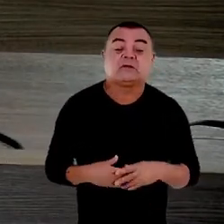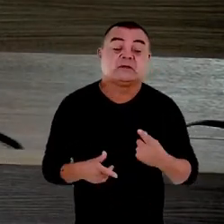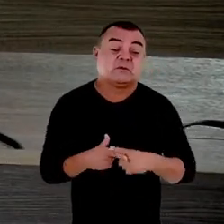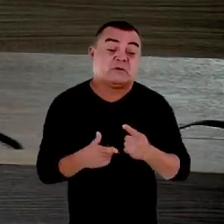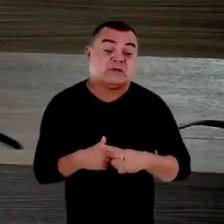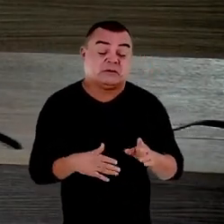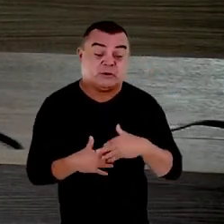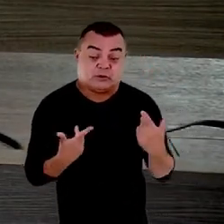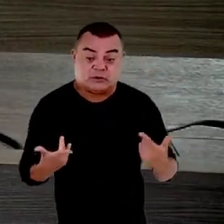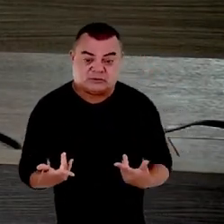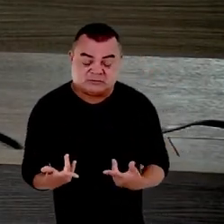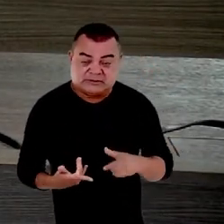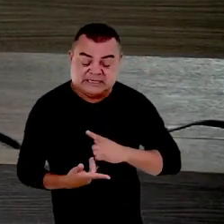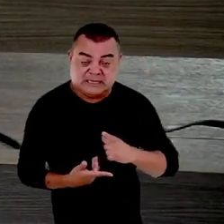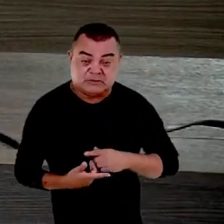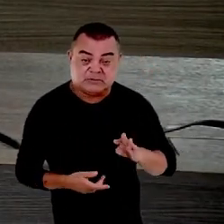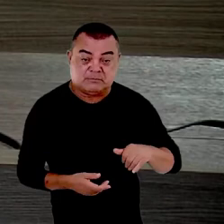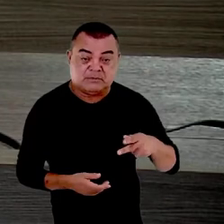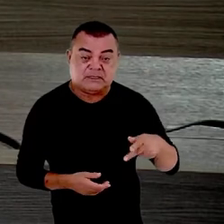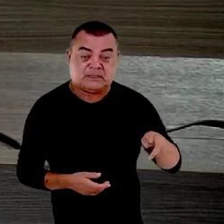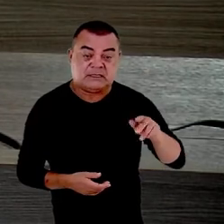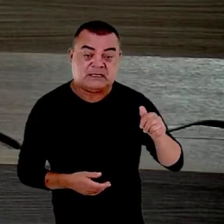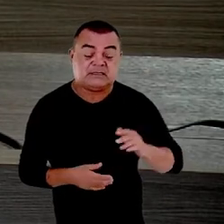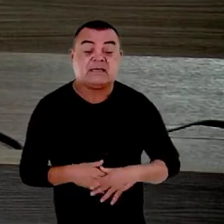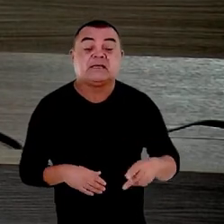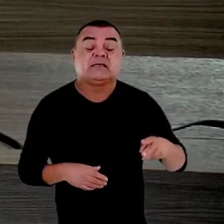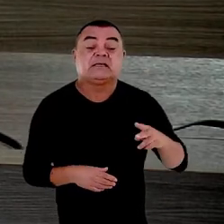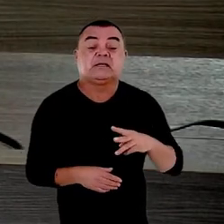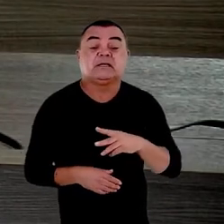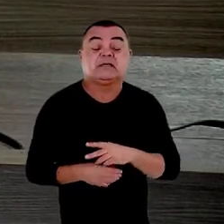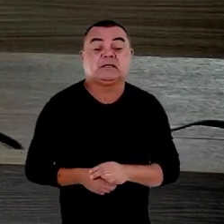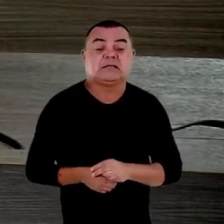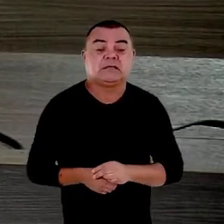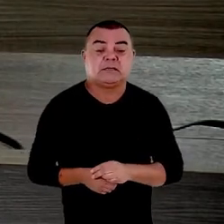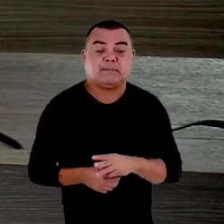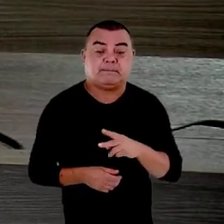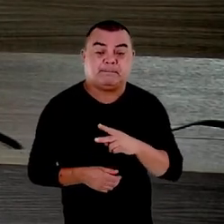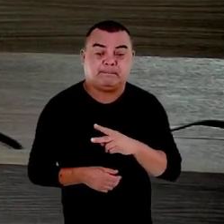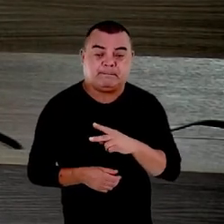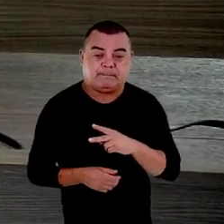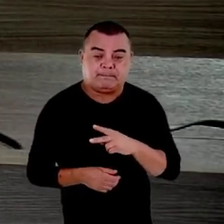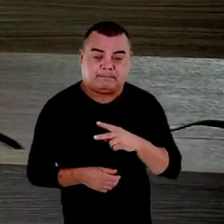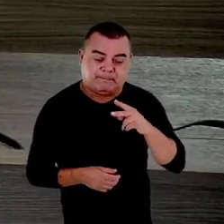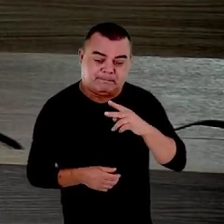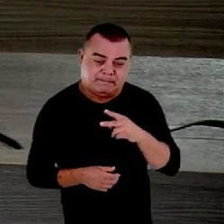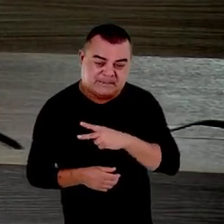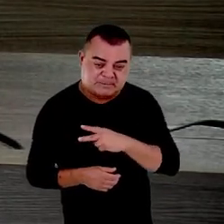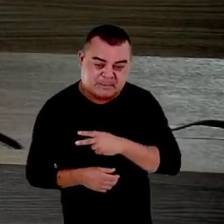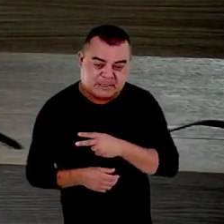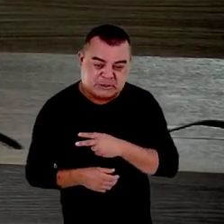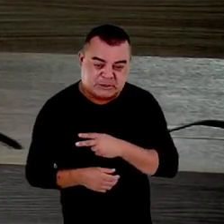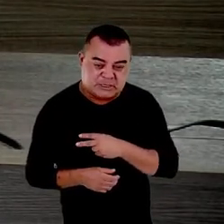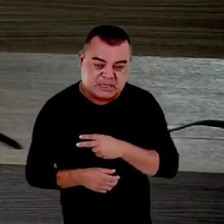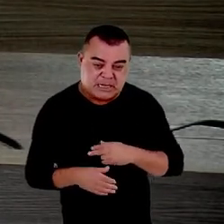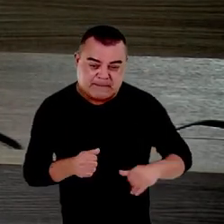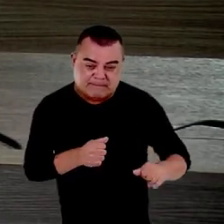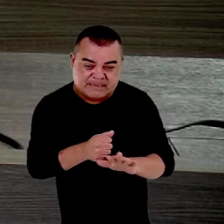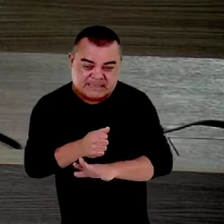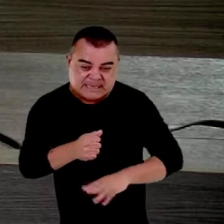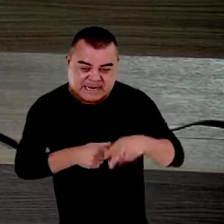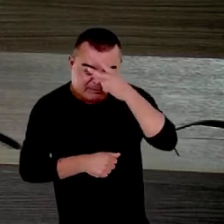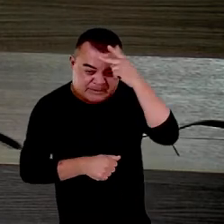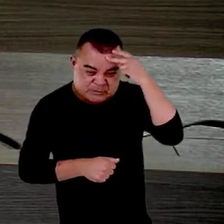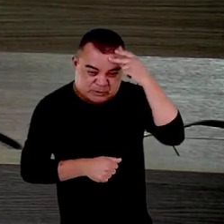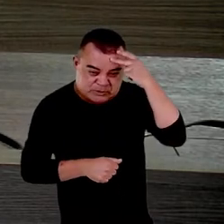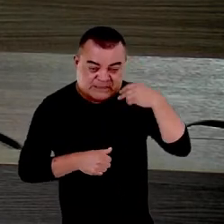nós temos migrantes e particularmente aqueles que hoje mendigam pelas ruas de Belém e de todo o norte do